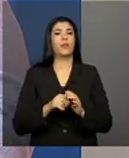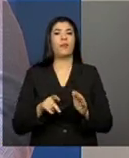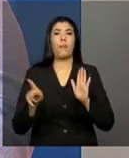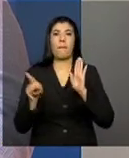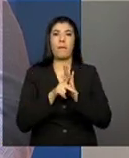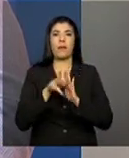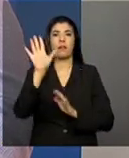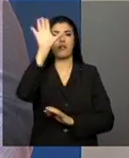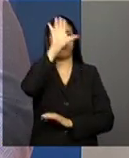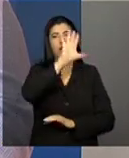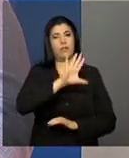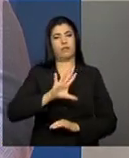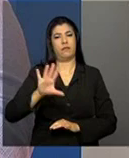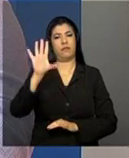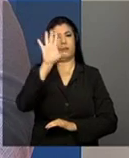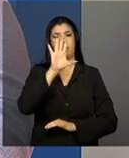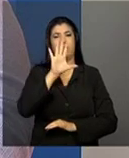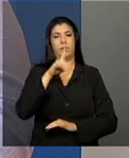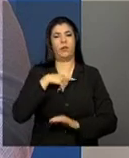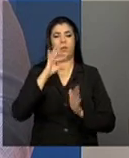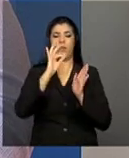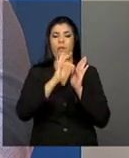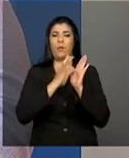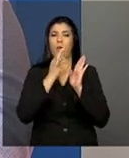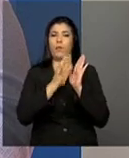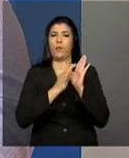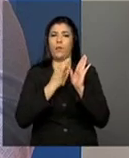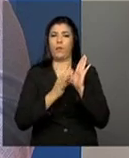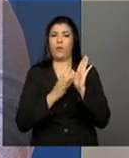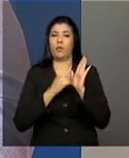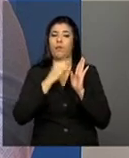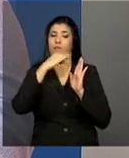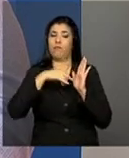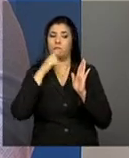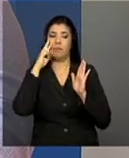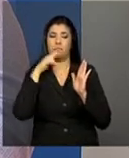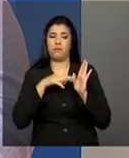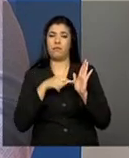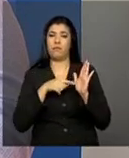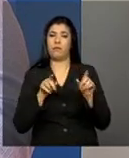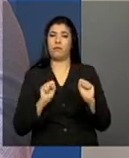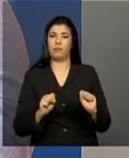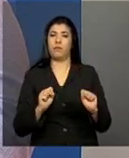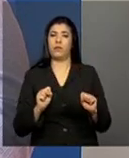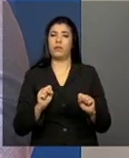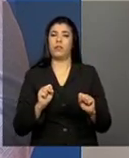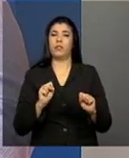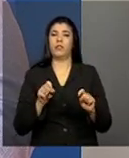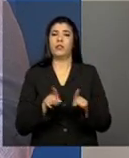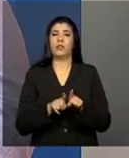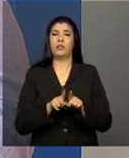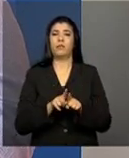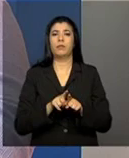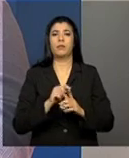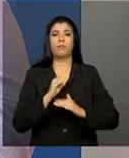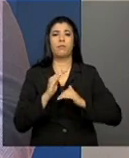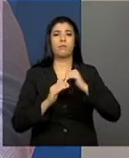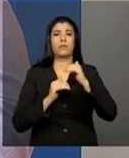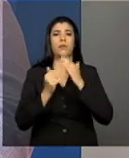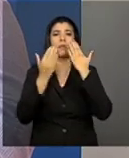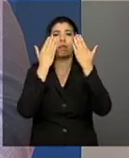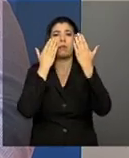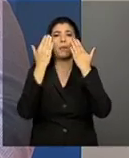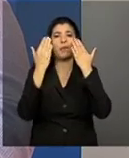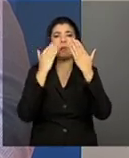nacional de registro, para que a gente, inclusive, pudesse construir essas medições,